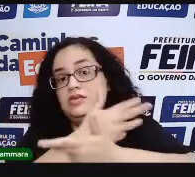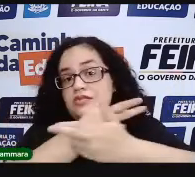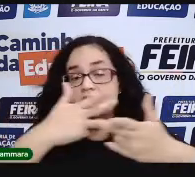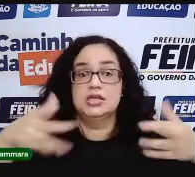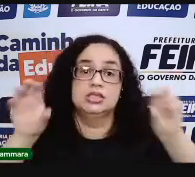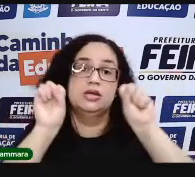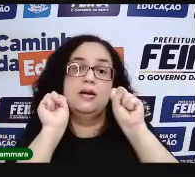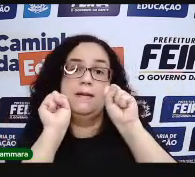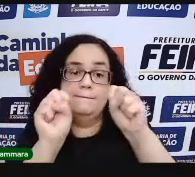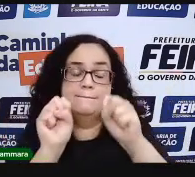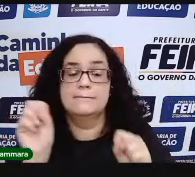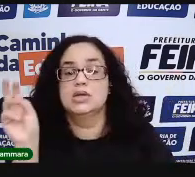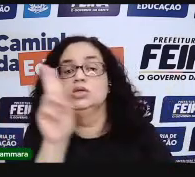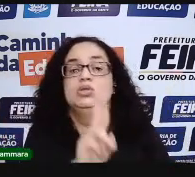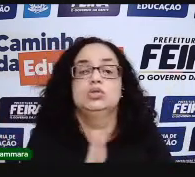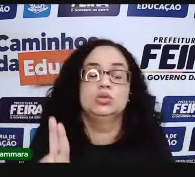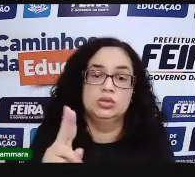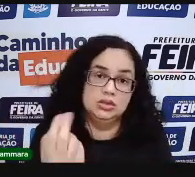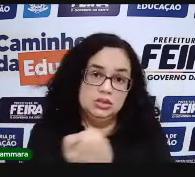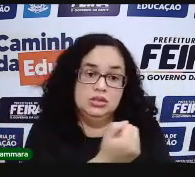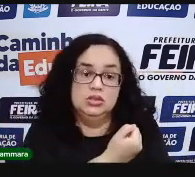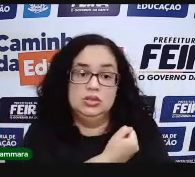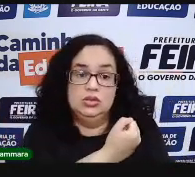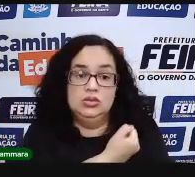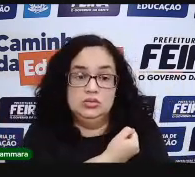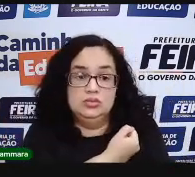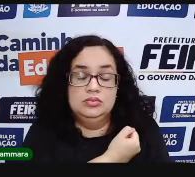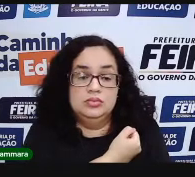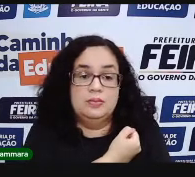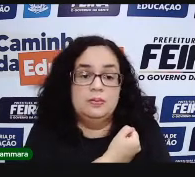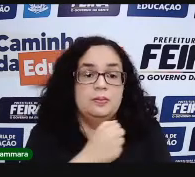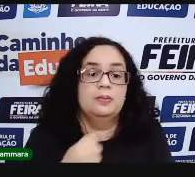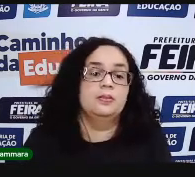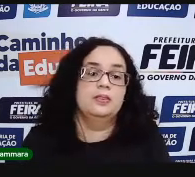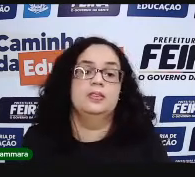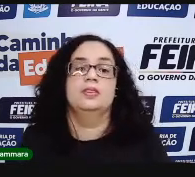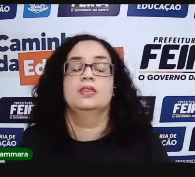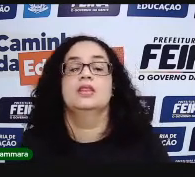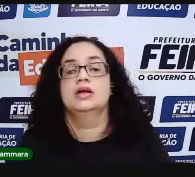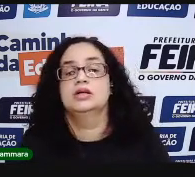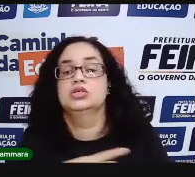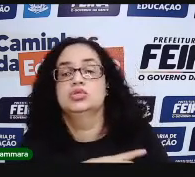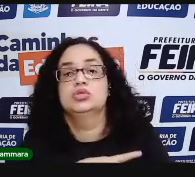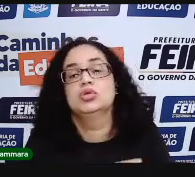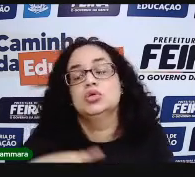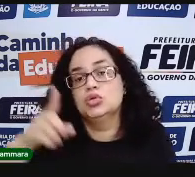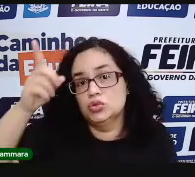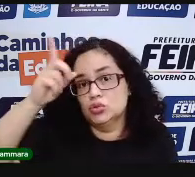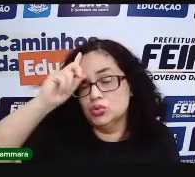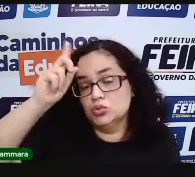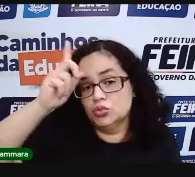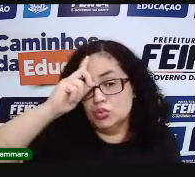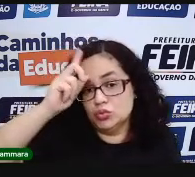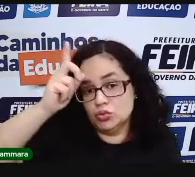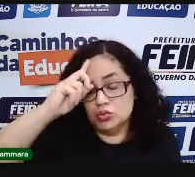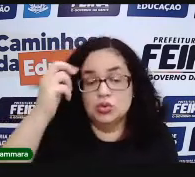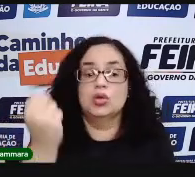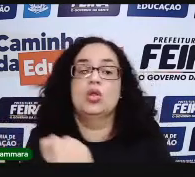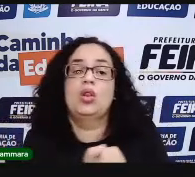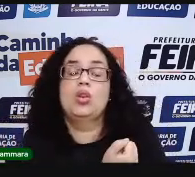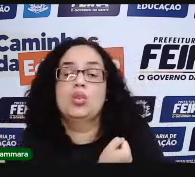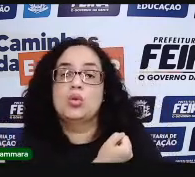uma infinidade de possibilidades para a utilização dos números. E os números, gente, eles estão no nosso dia a dia.